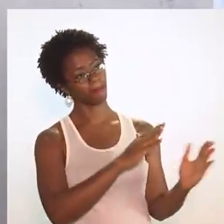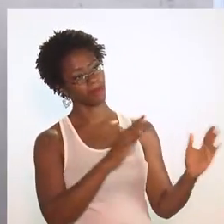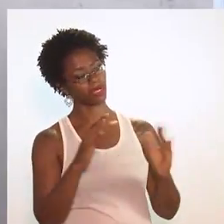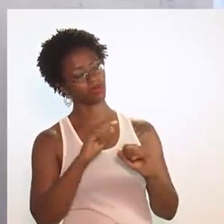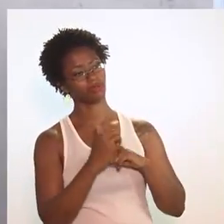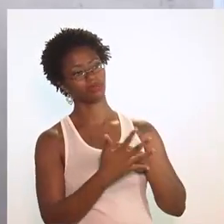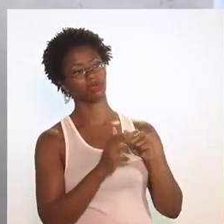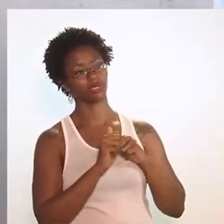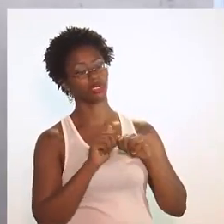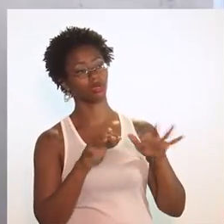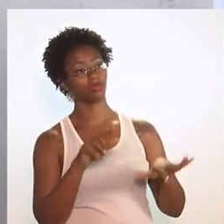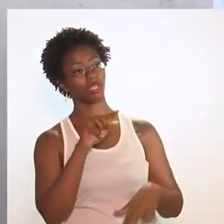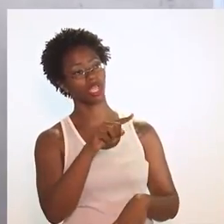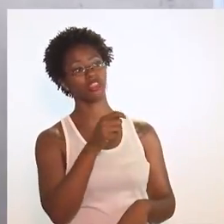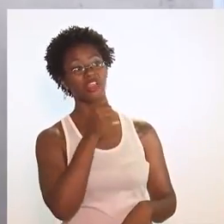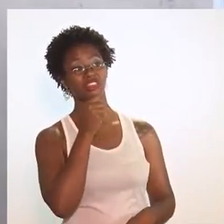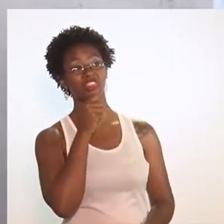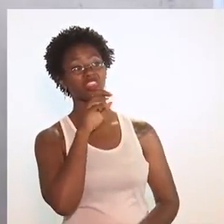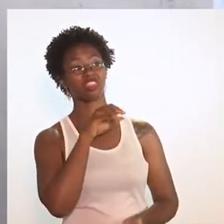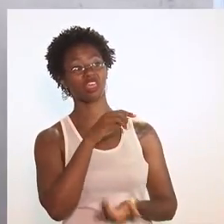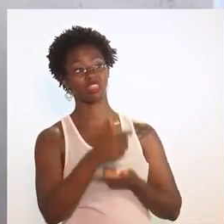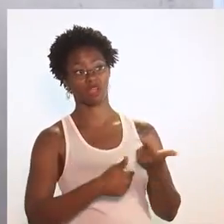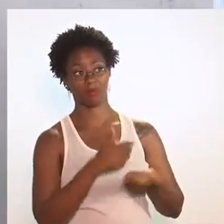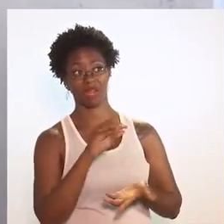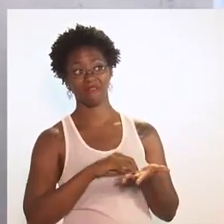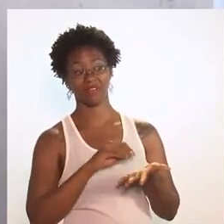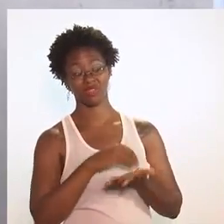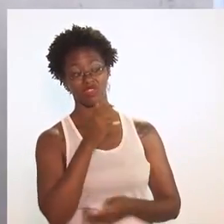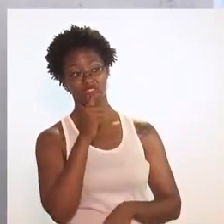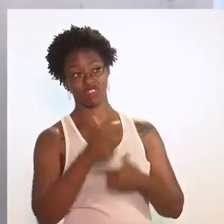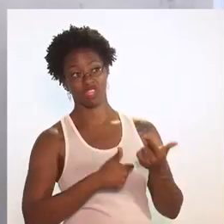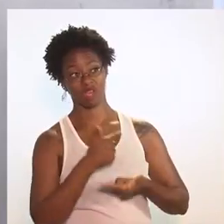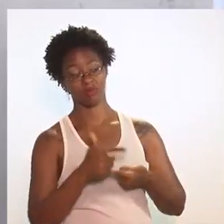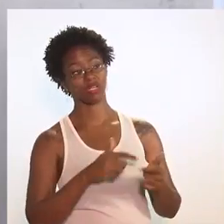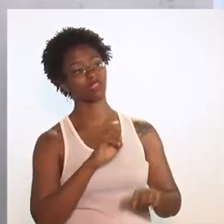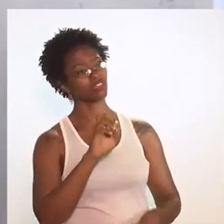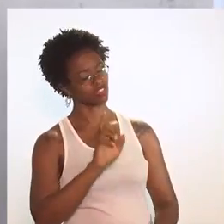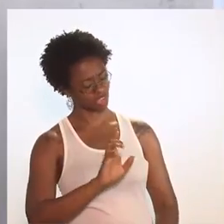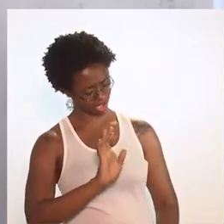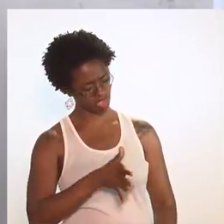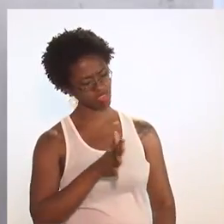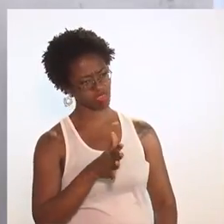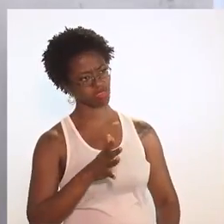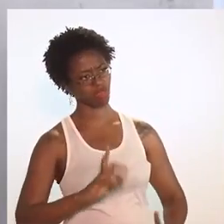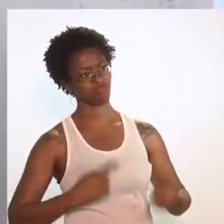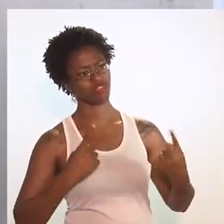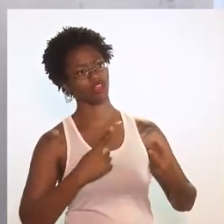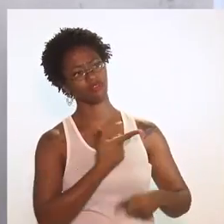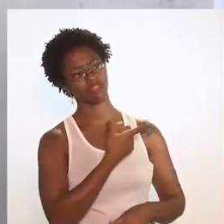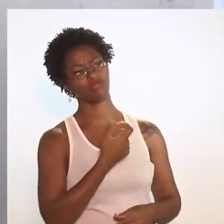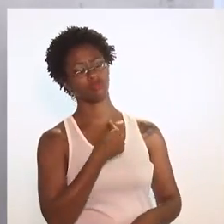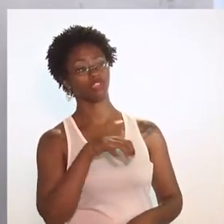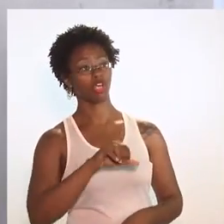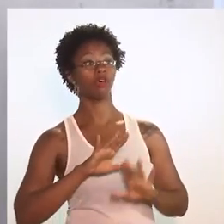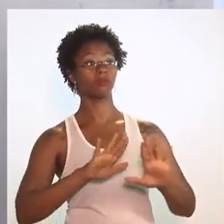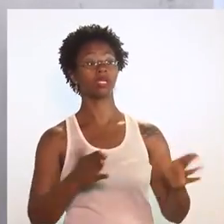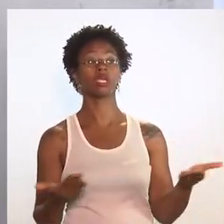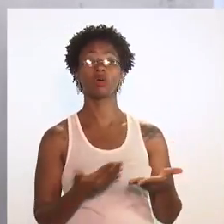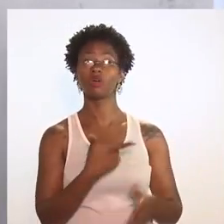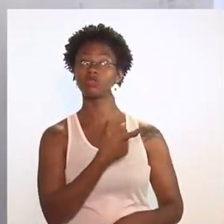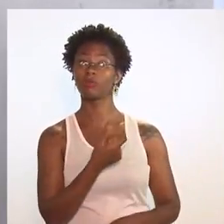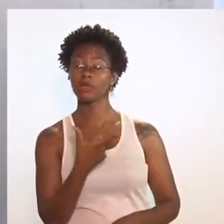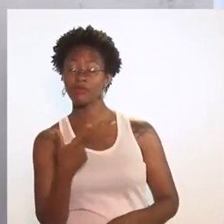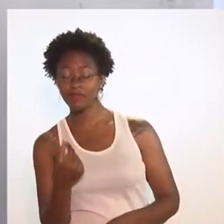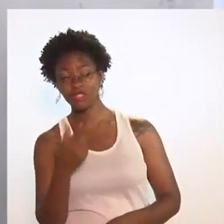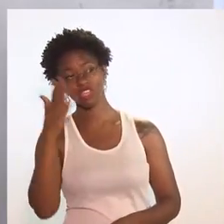durante a pandemia, foi a questão do desemprego, né? Que já era um desafio grande para o Rio de Janeiro em 2019, mas em